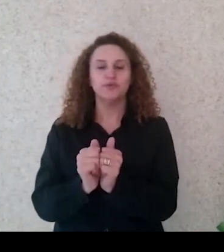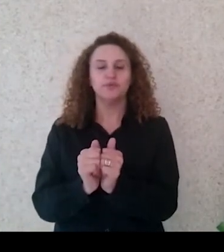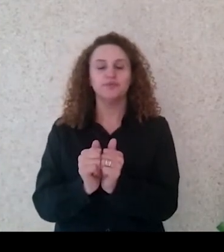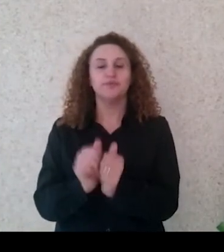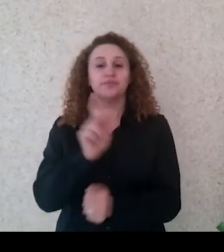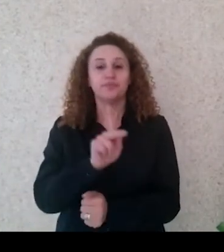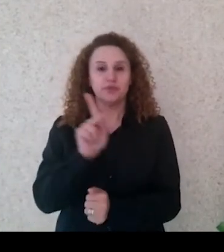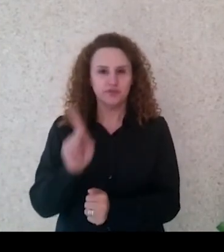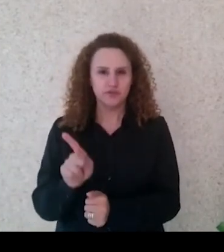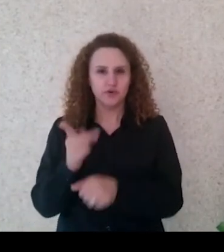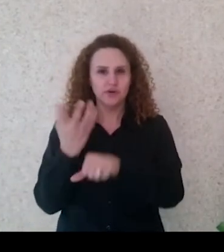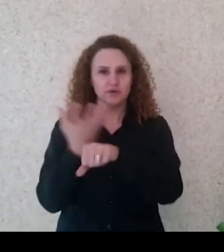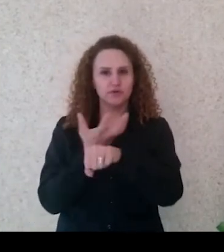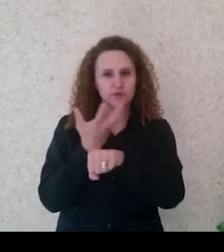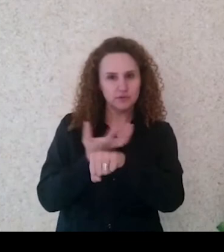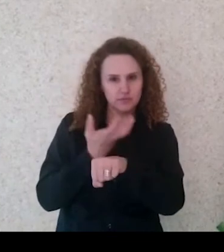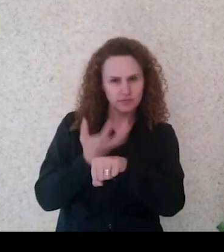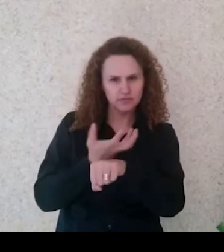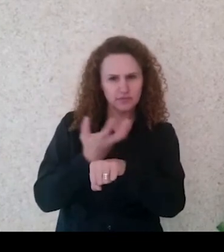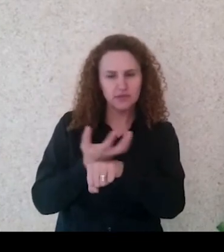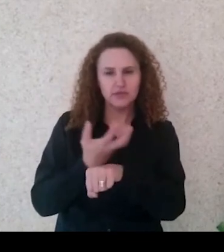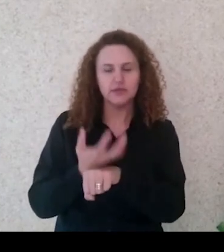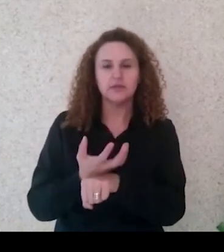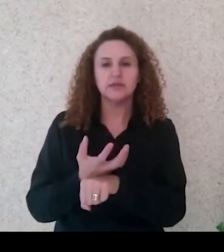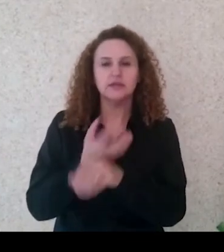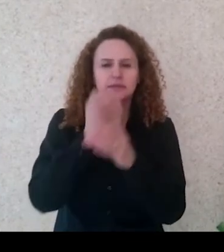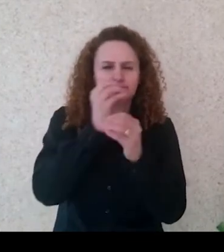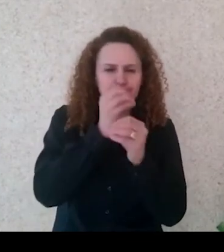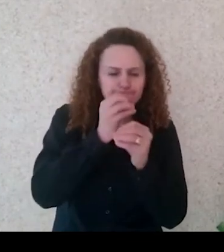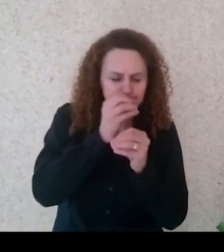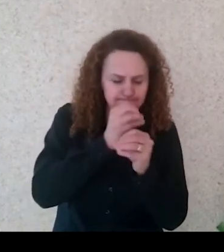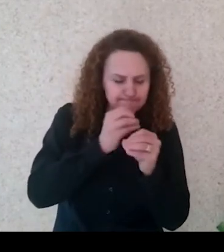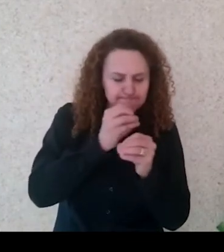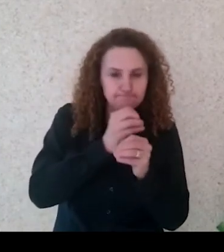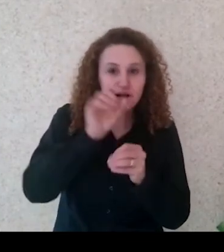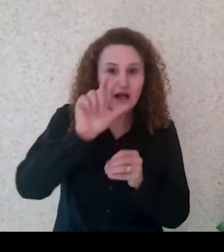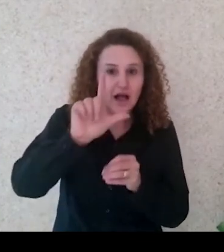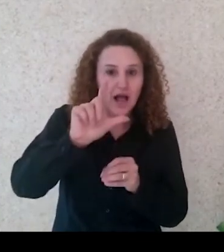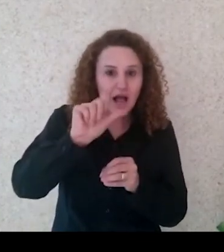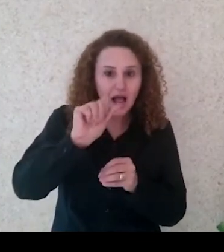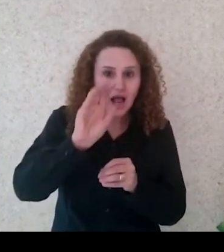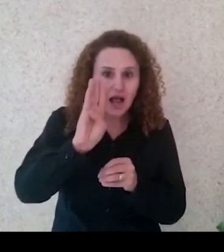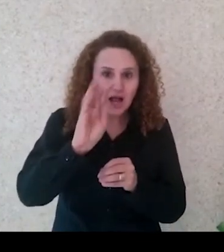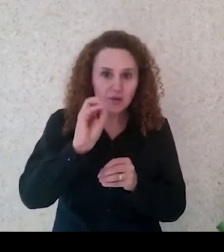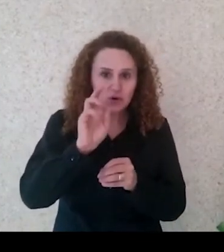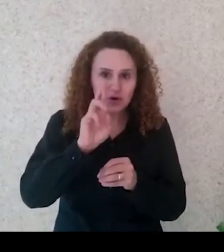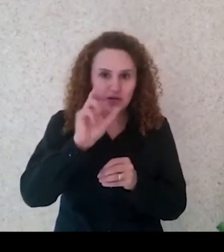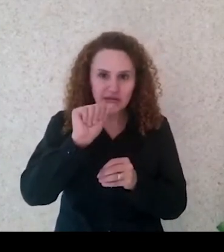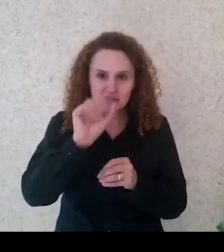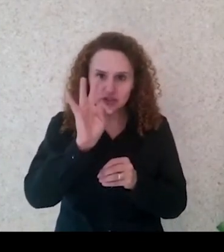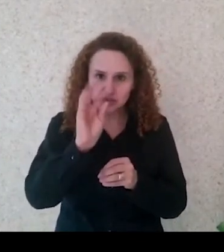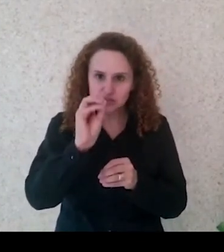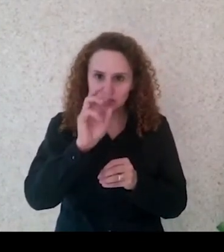de laboratório de leitura e produção de texto